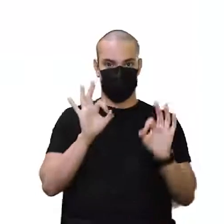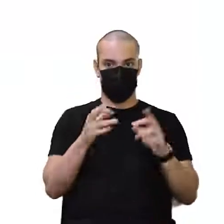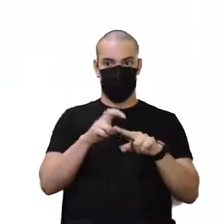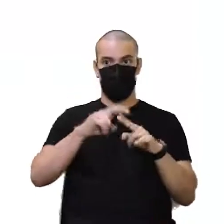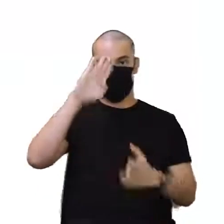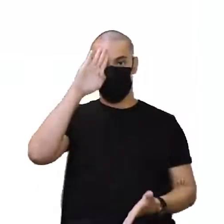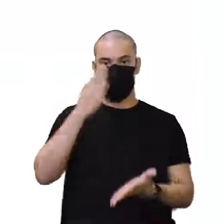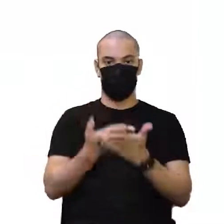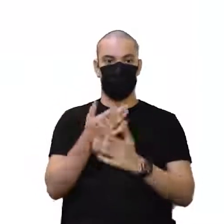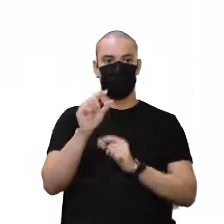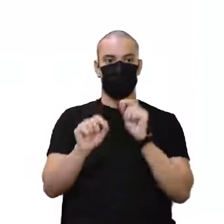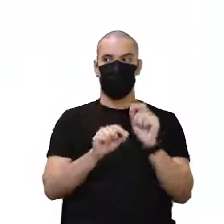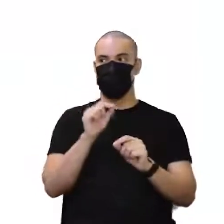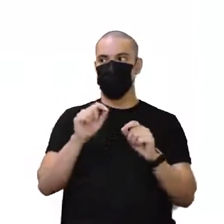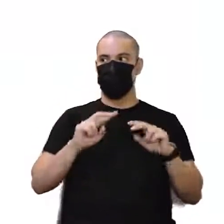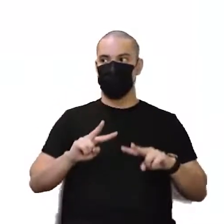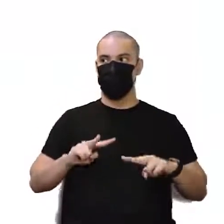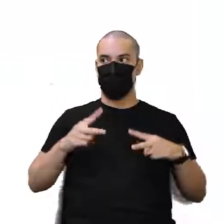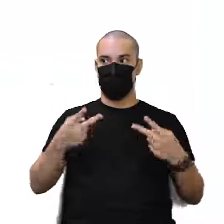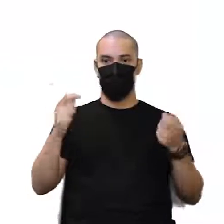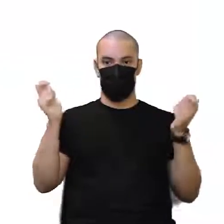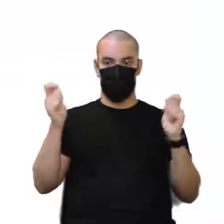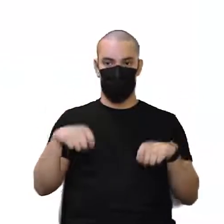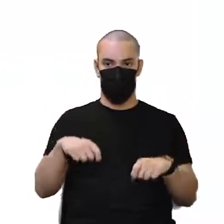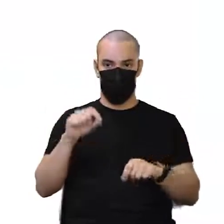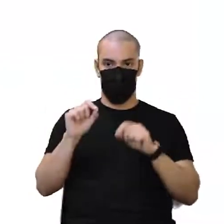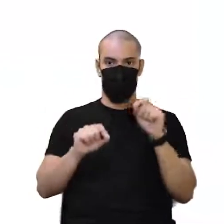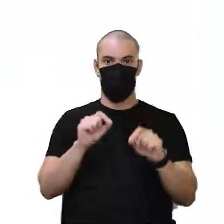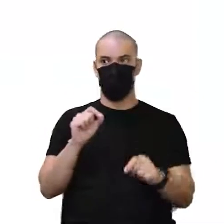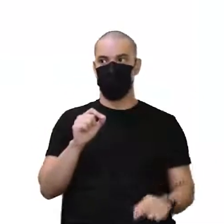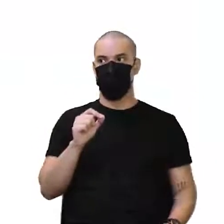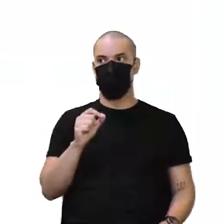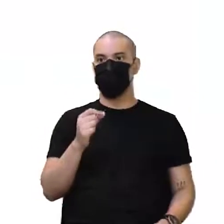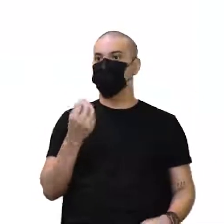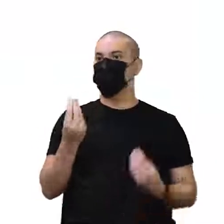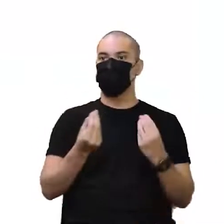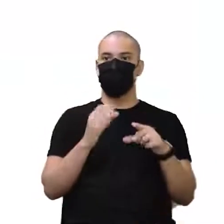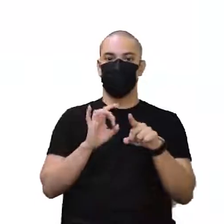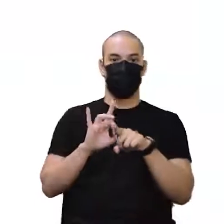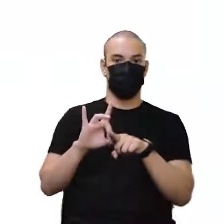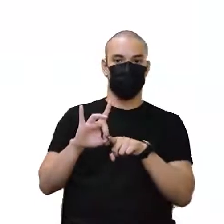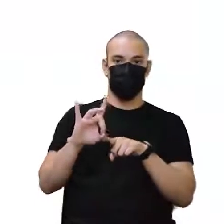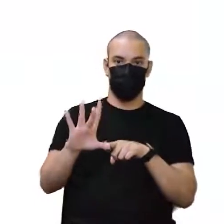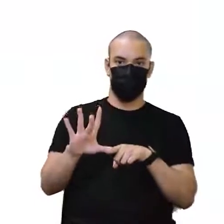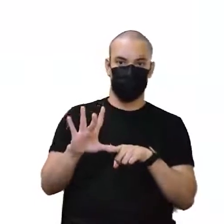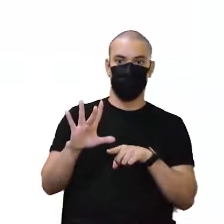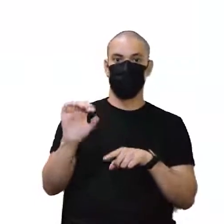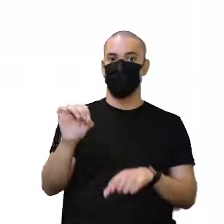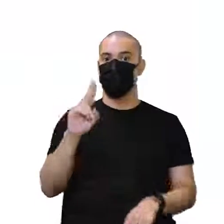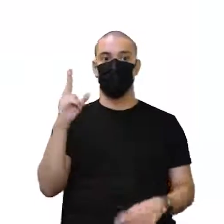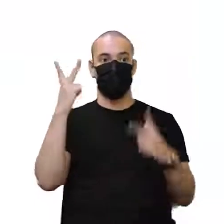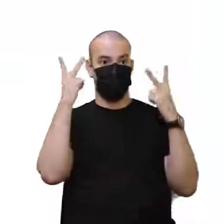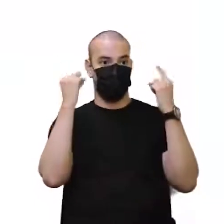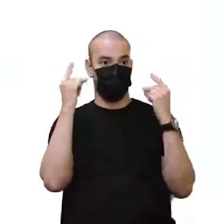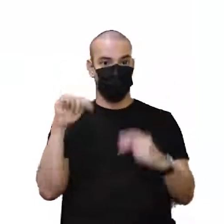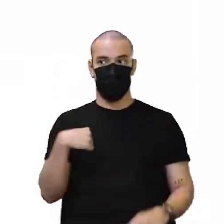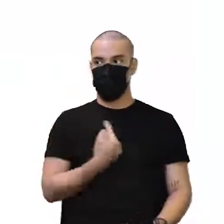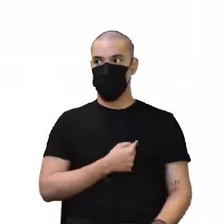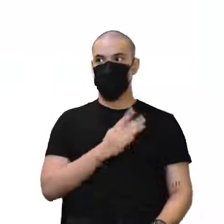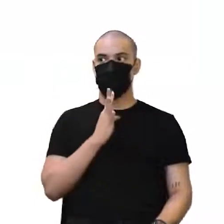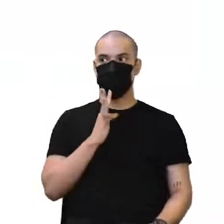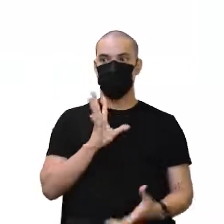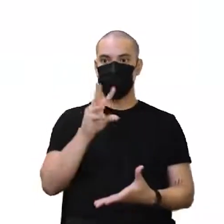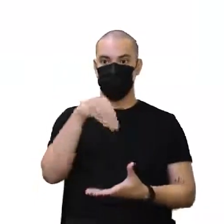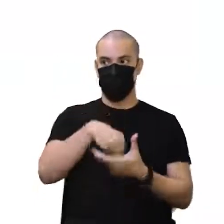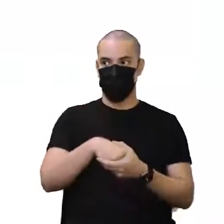acreditavam que essa transmissão se dava a partir ou desse sangue branco ou do sangue comum, né, que nós conhecemos mesmo, que aí